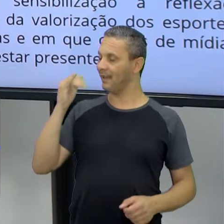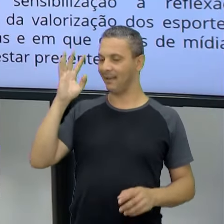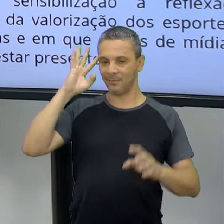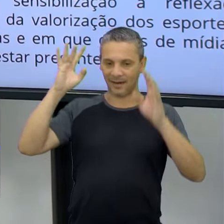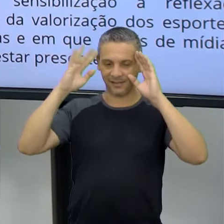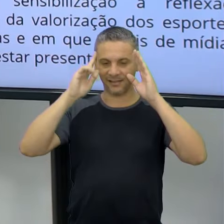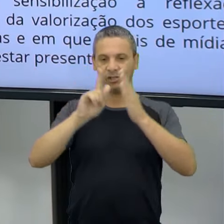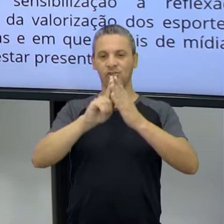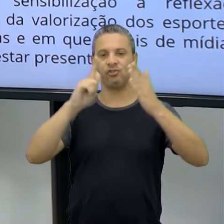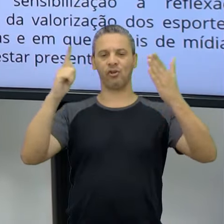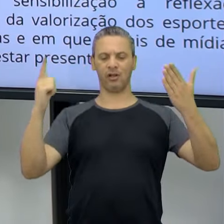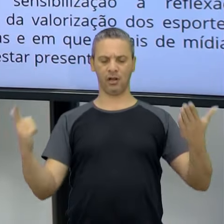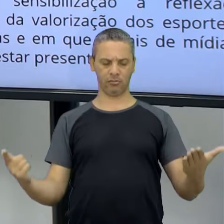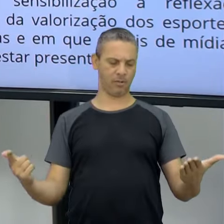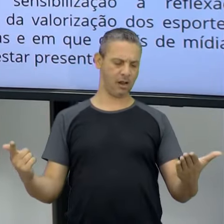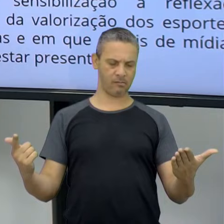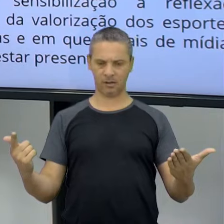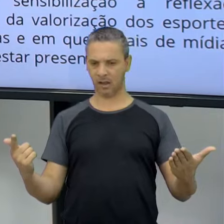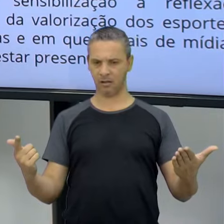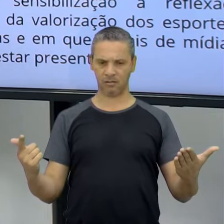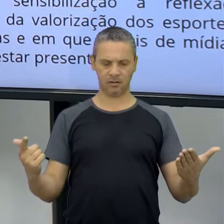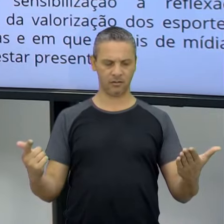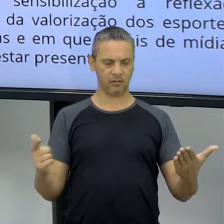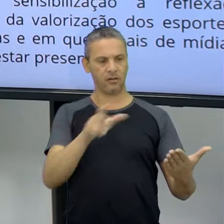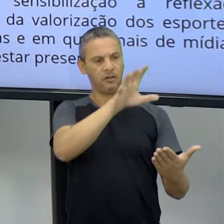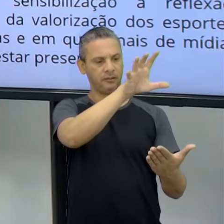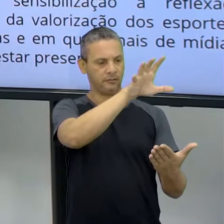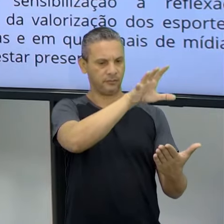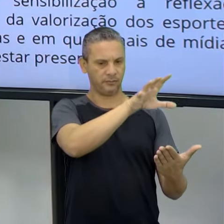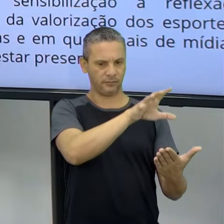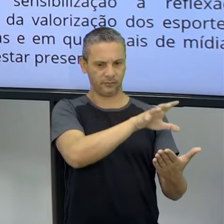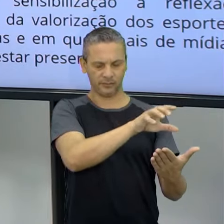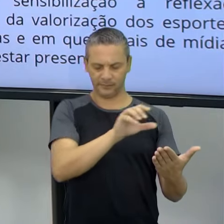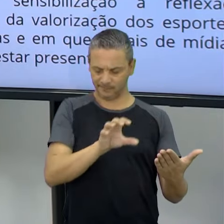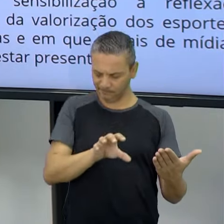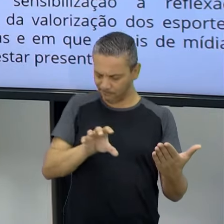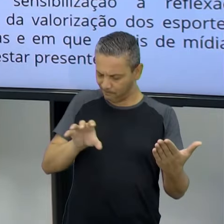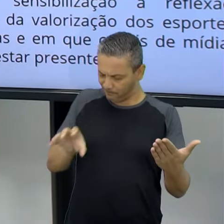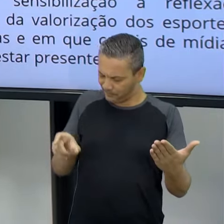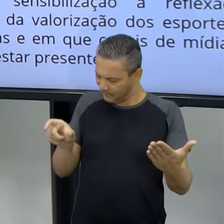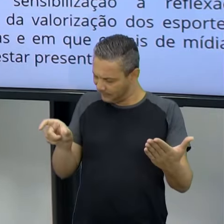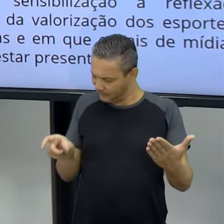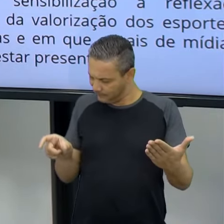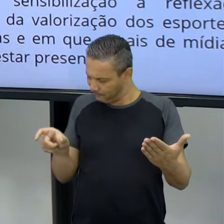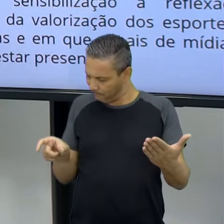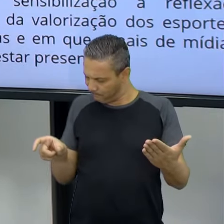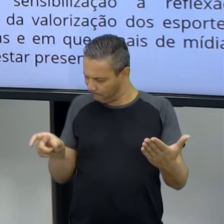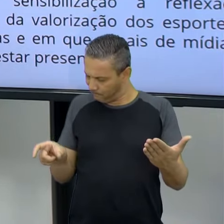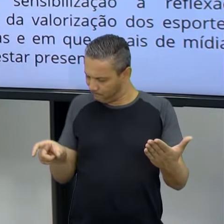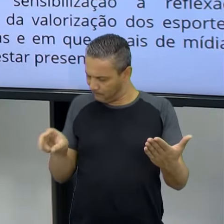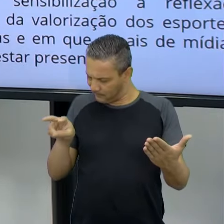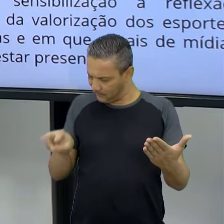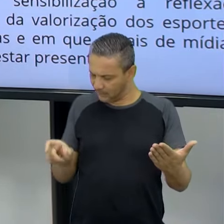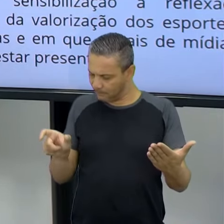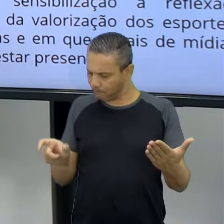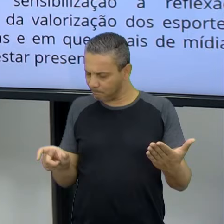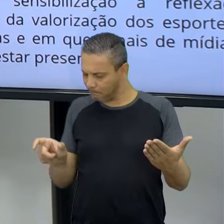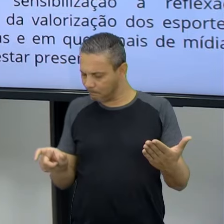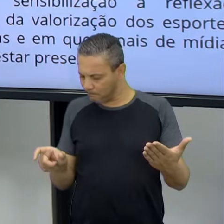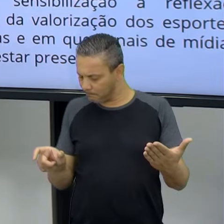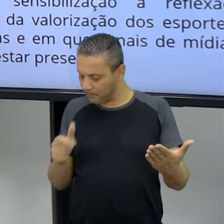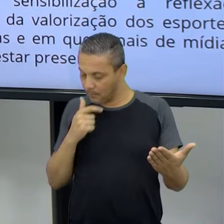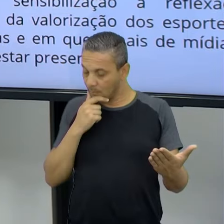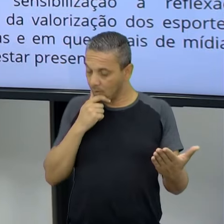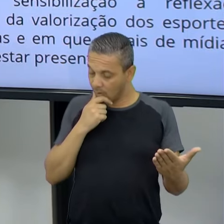ele, aqui, você tem essa parte que todo mundo olha, tem esse cantinho aqui, que é o canto esquerdo,